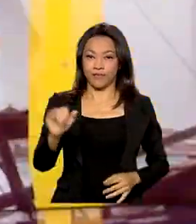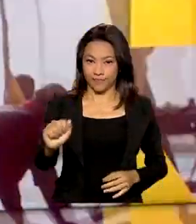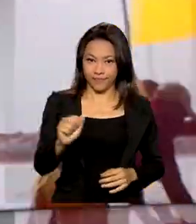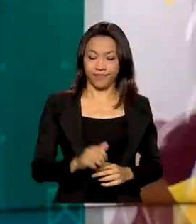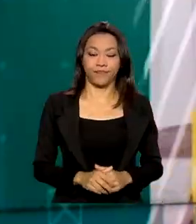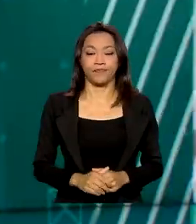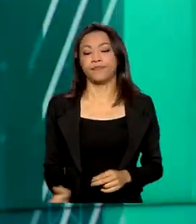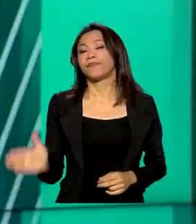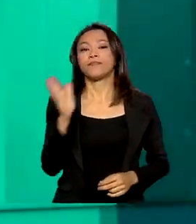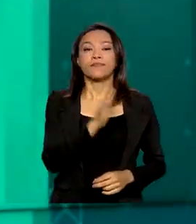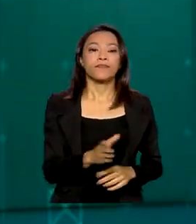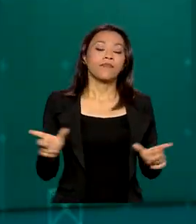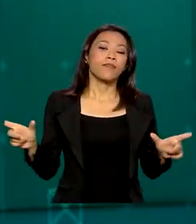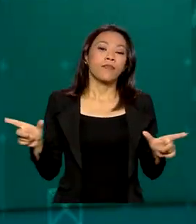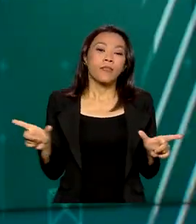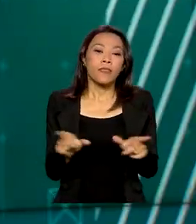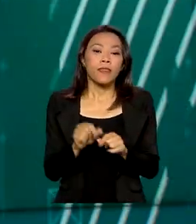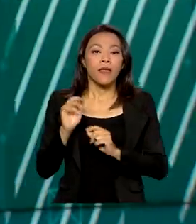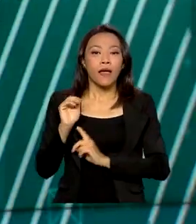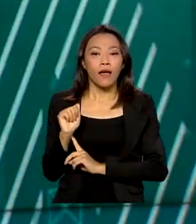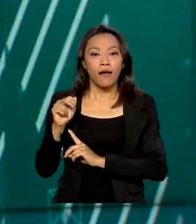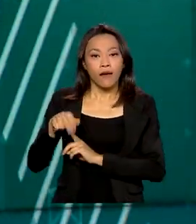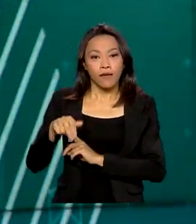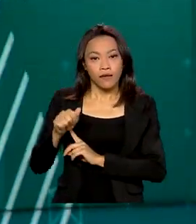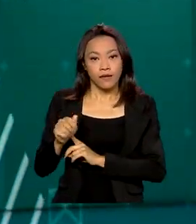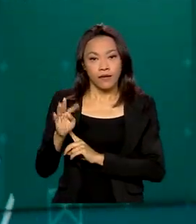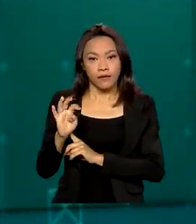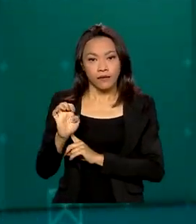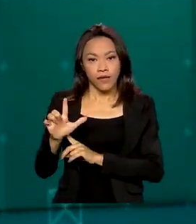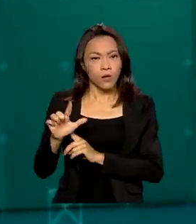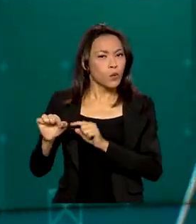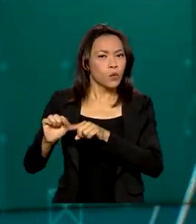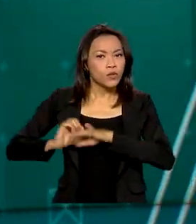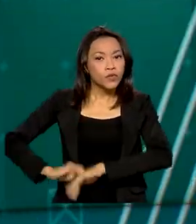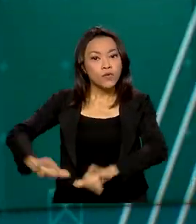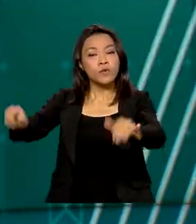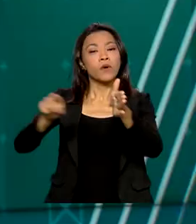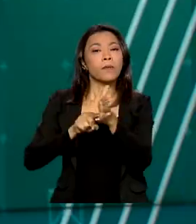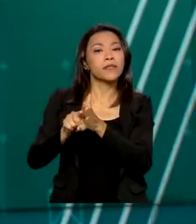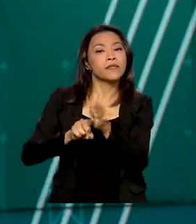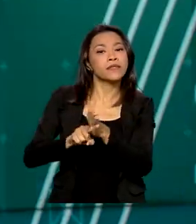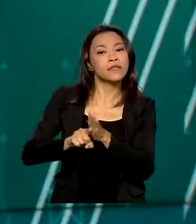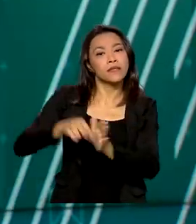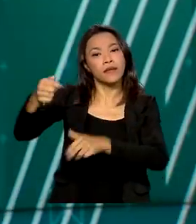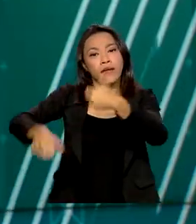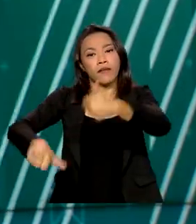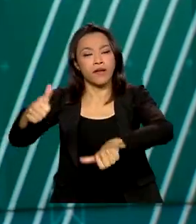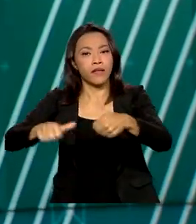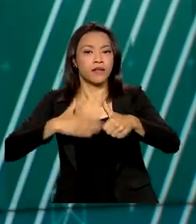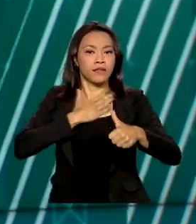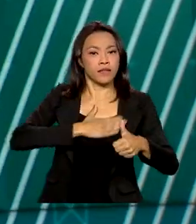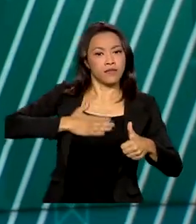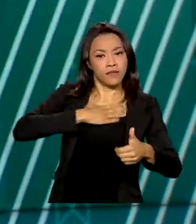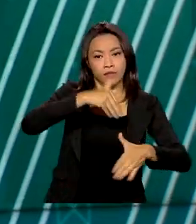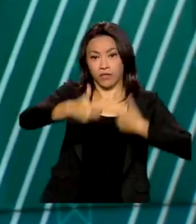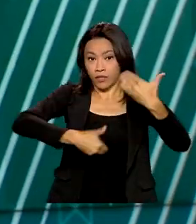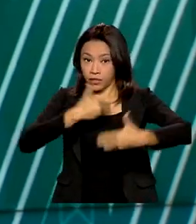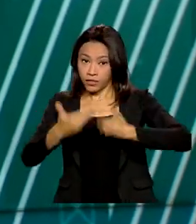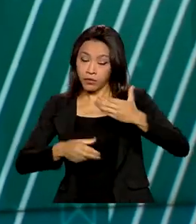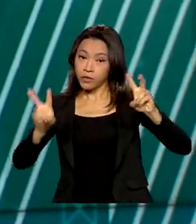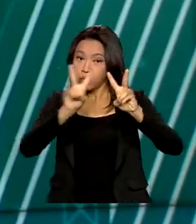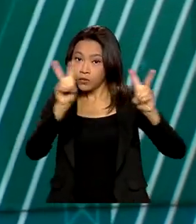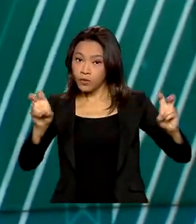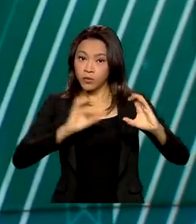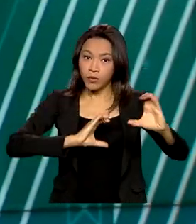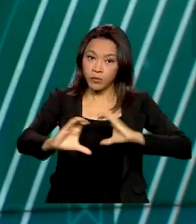A Anatel divulgou os resultados de uma pesquisa que mede a satisfação dos serviços de telecomunicações. Cerca de